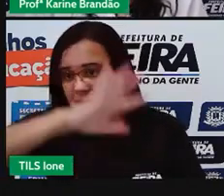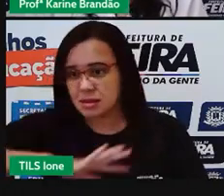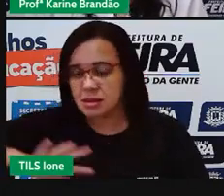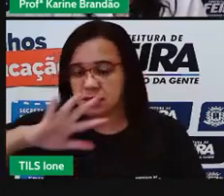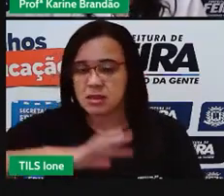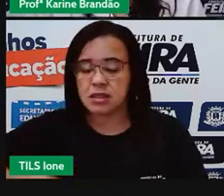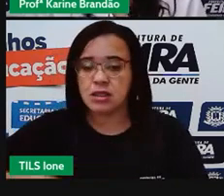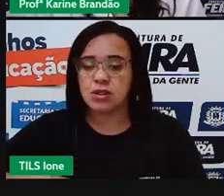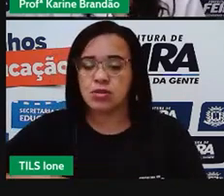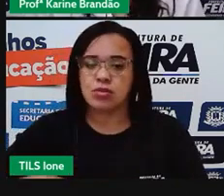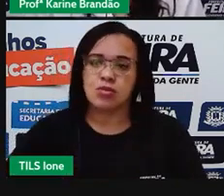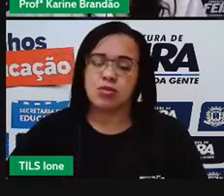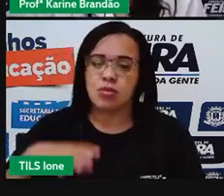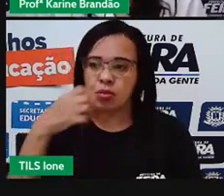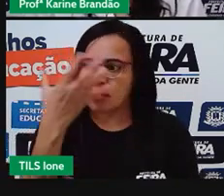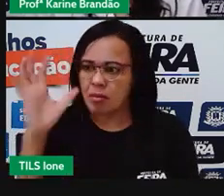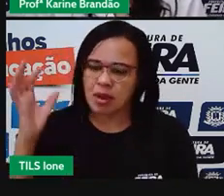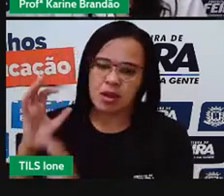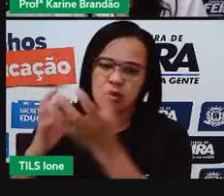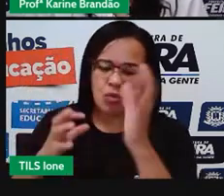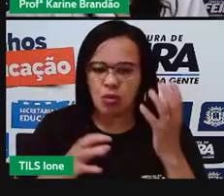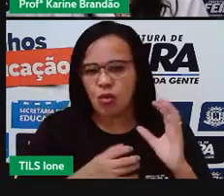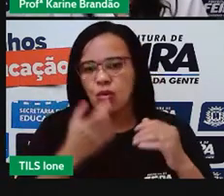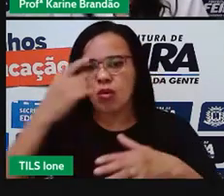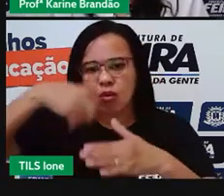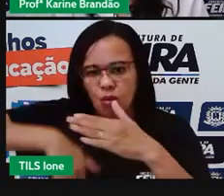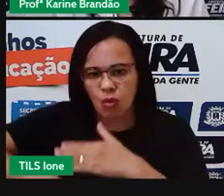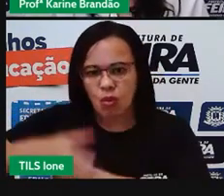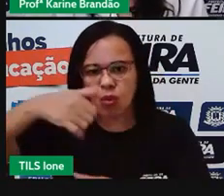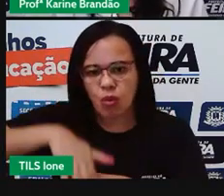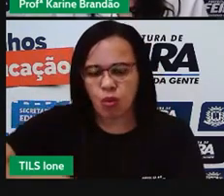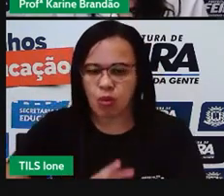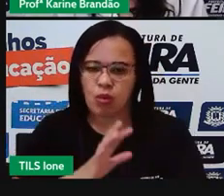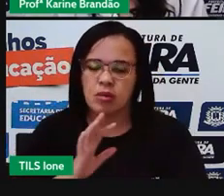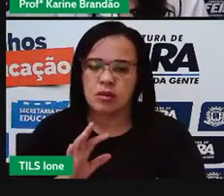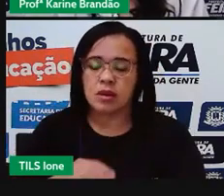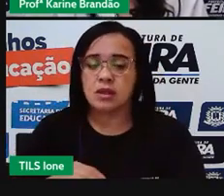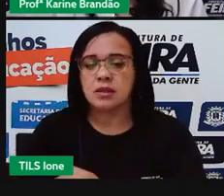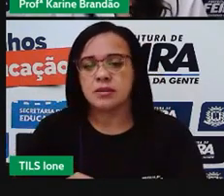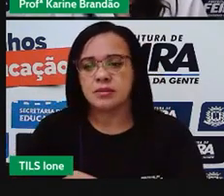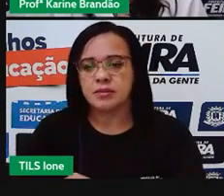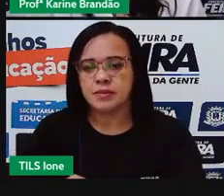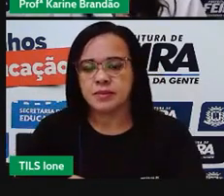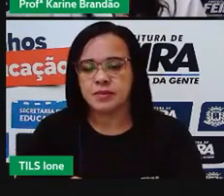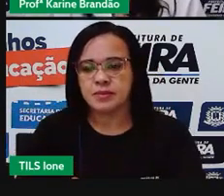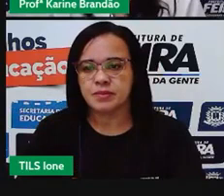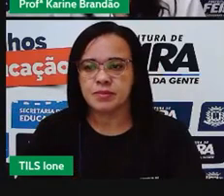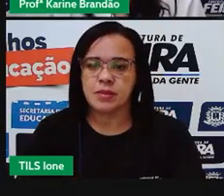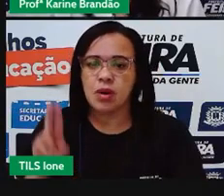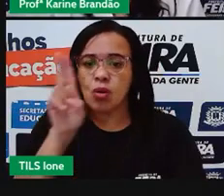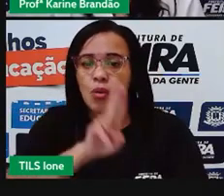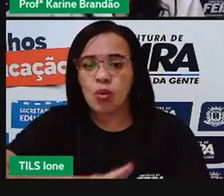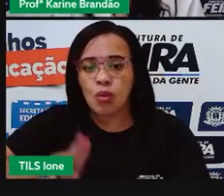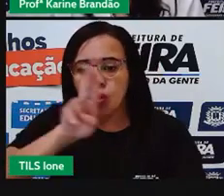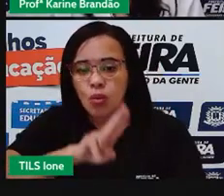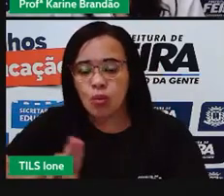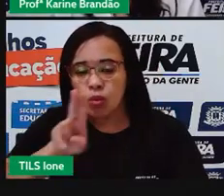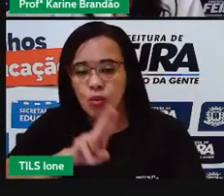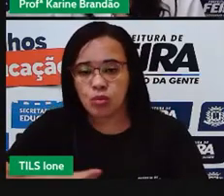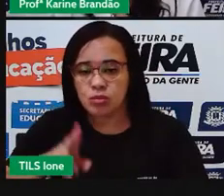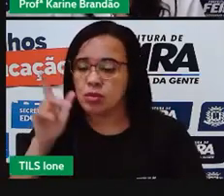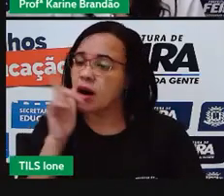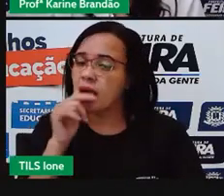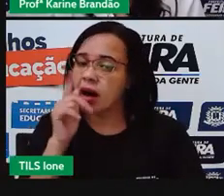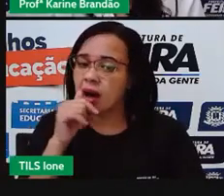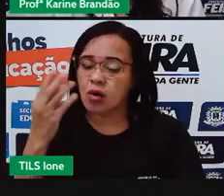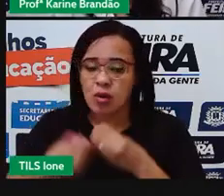em cinco tipos de classe. Desde o uso doméstico até aquelas completamente impróprias